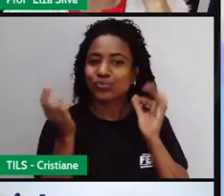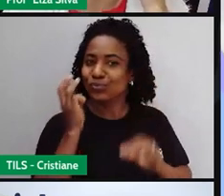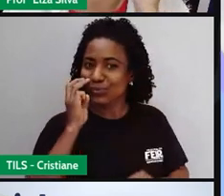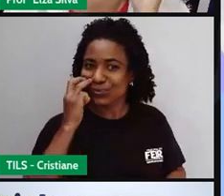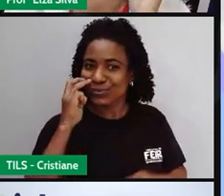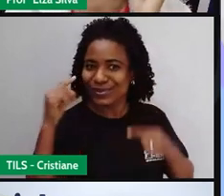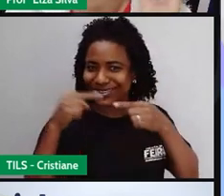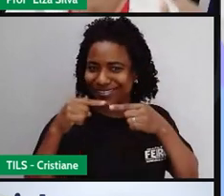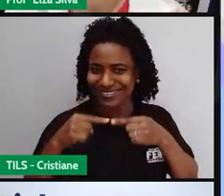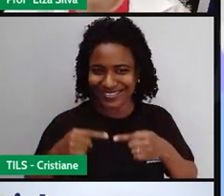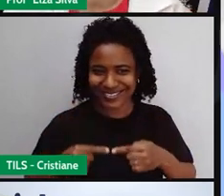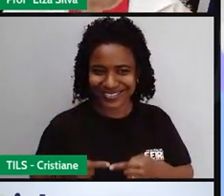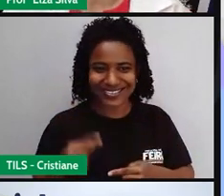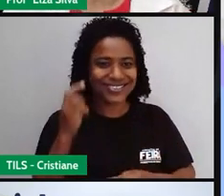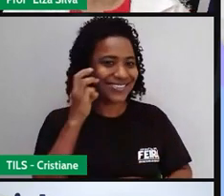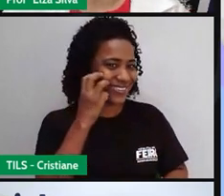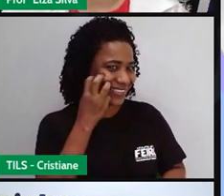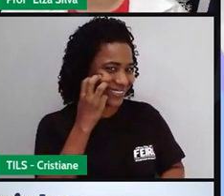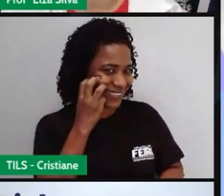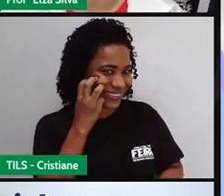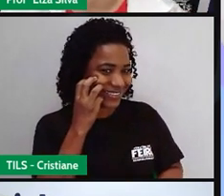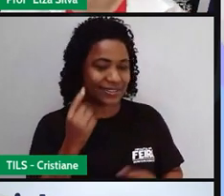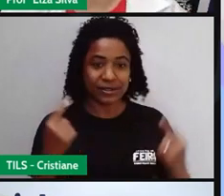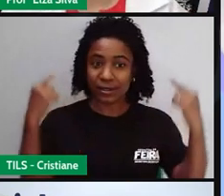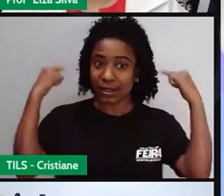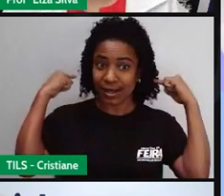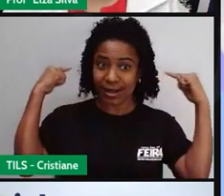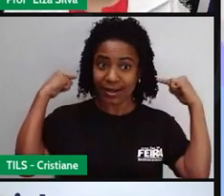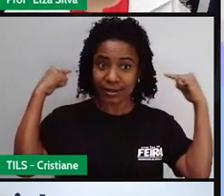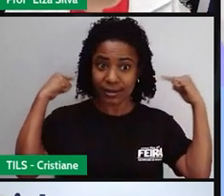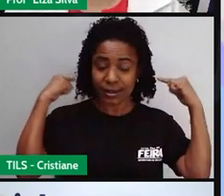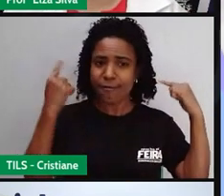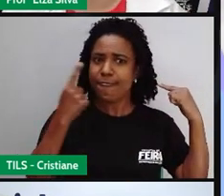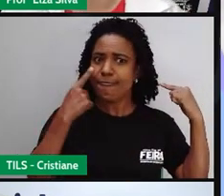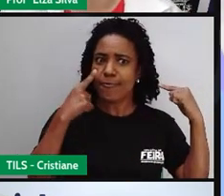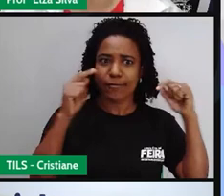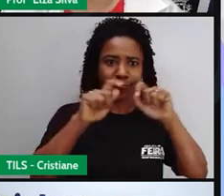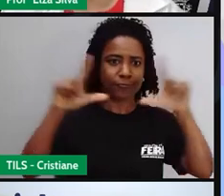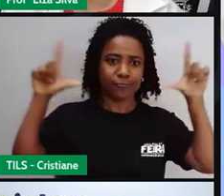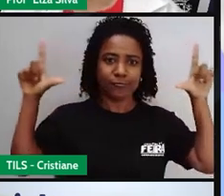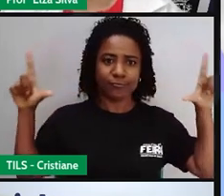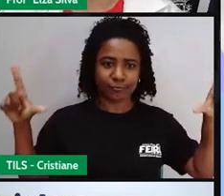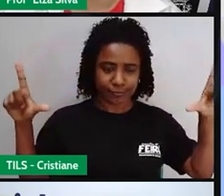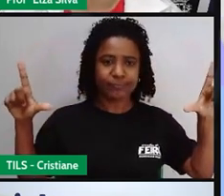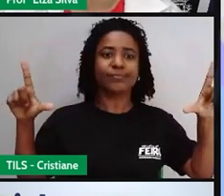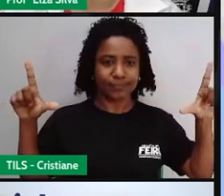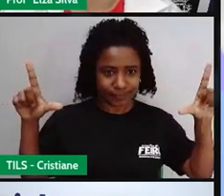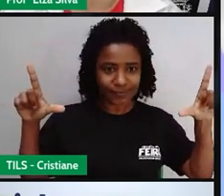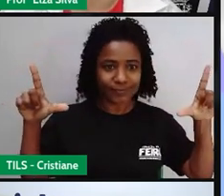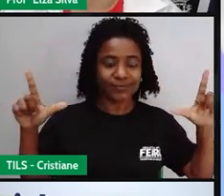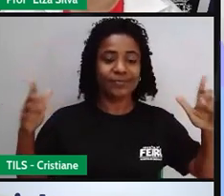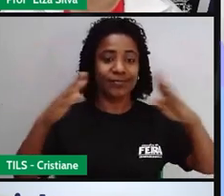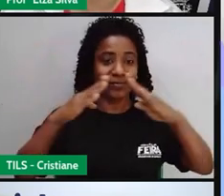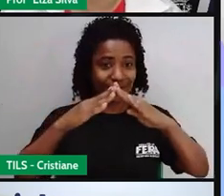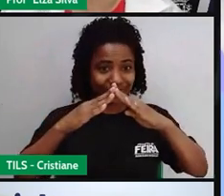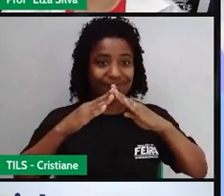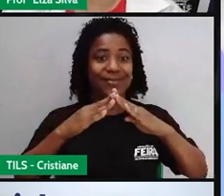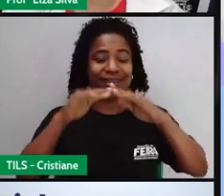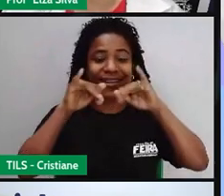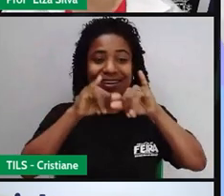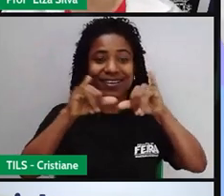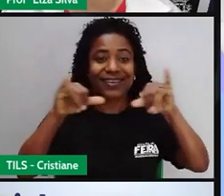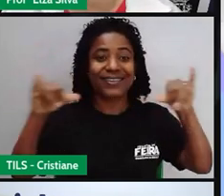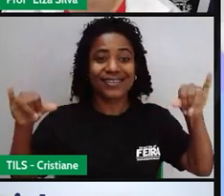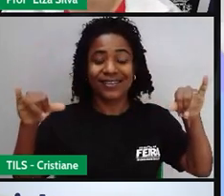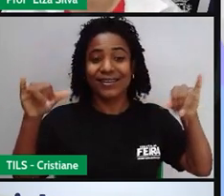hoje combinada. Atrás de mim, vocês podem visualizar um painel. E nesse painel tem logomarcas da